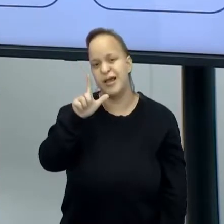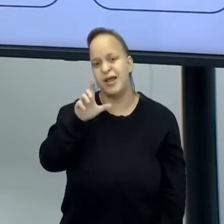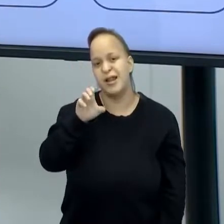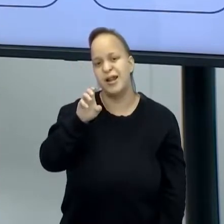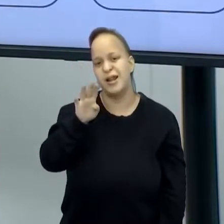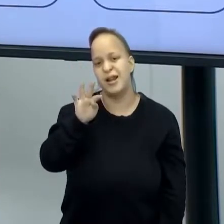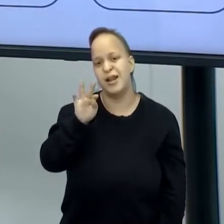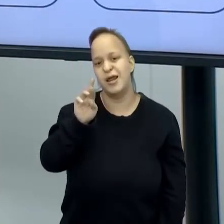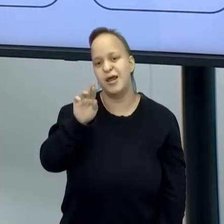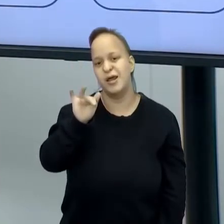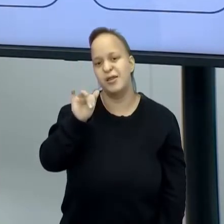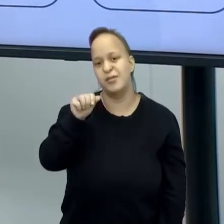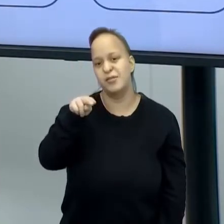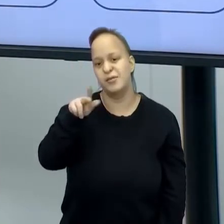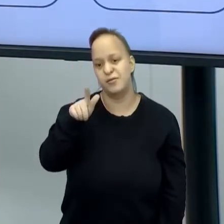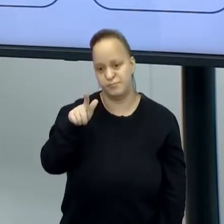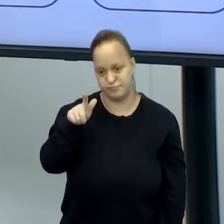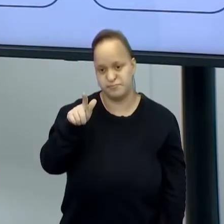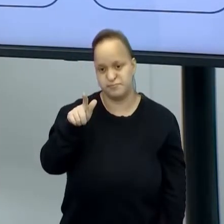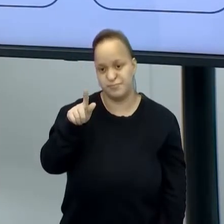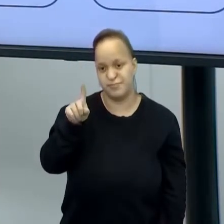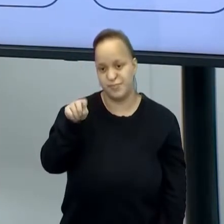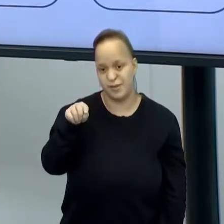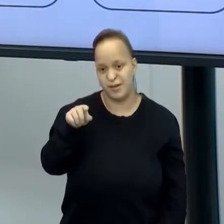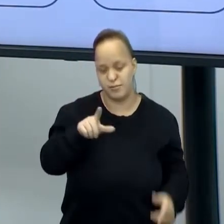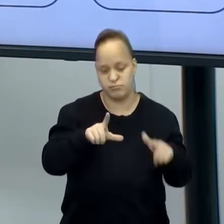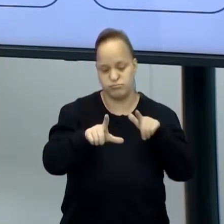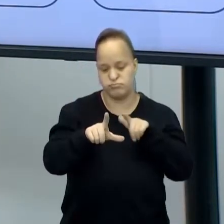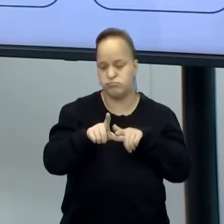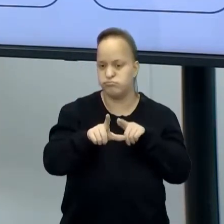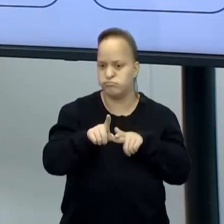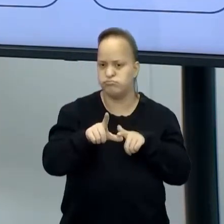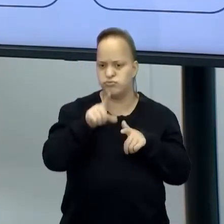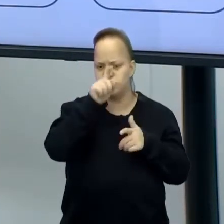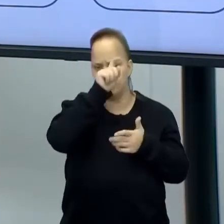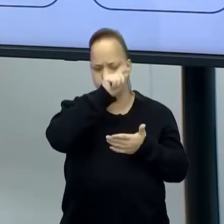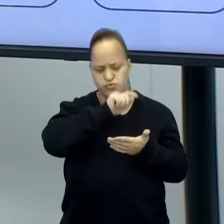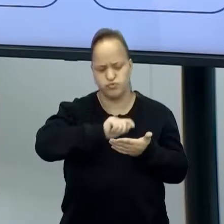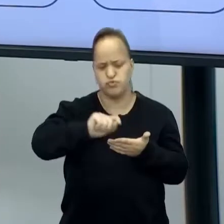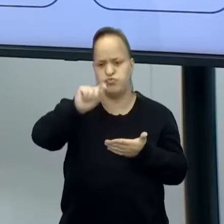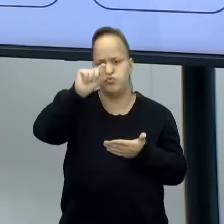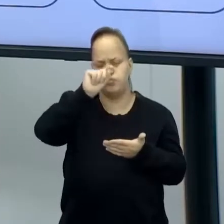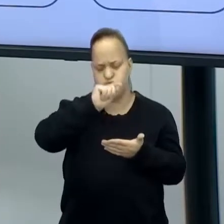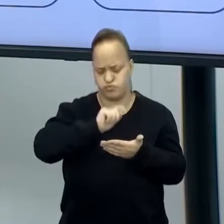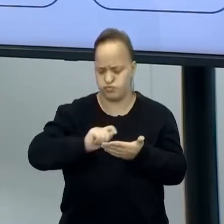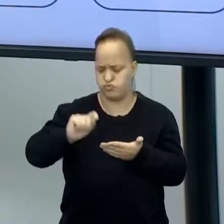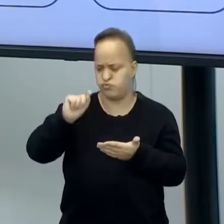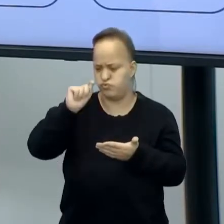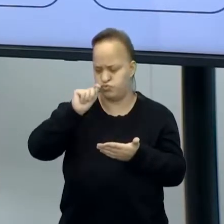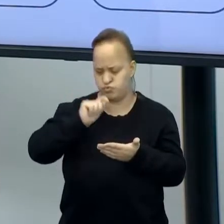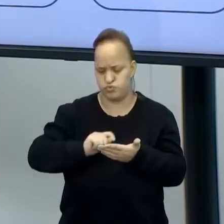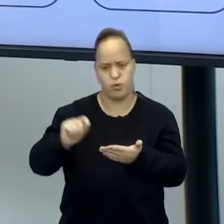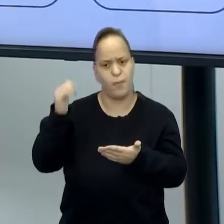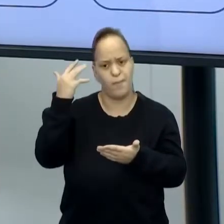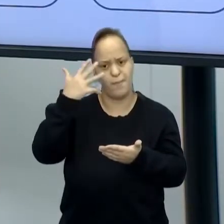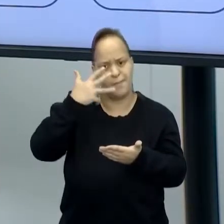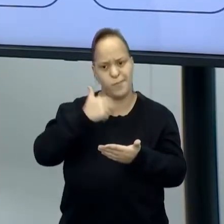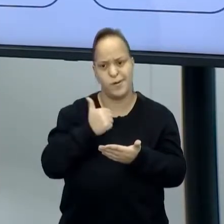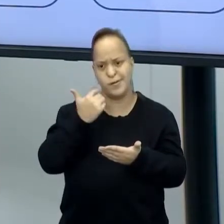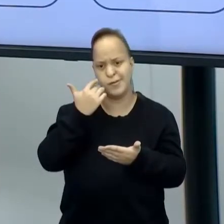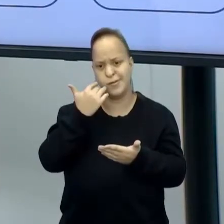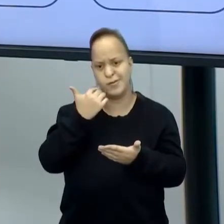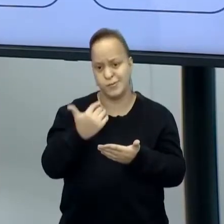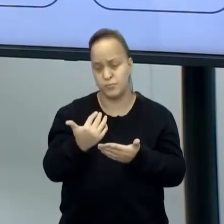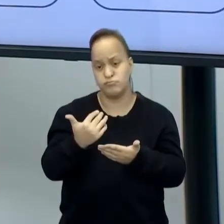procura aí no Google. Mas é aquelas letras bem desenhadas e com várias cores, com vários formatos, que as pessoas